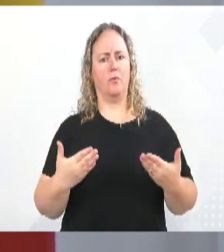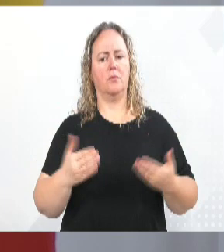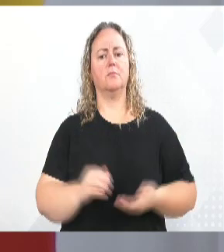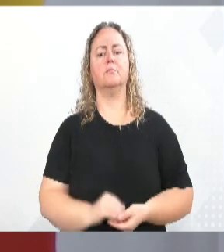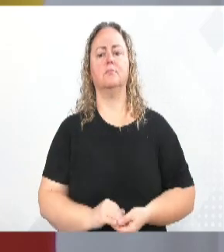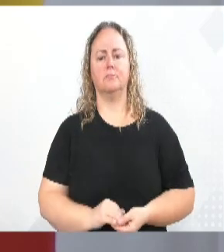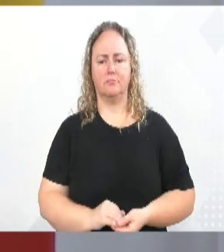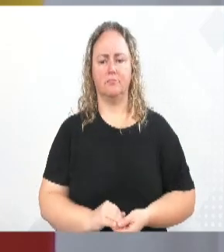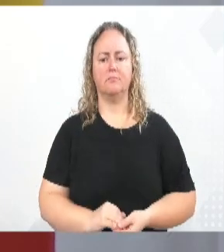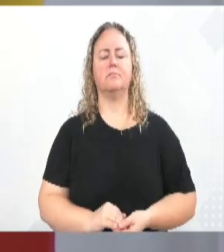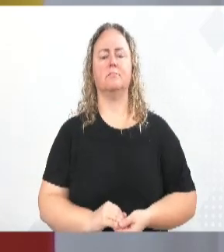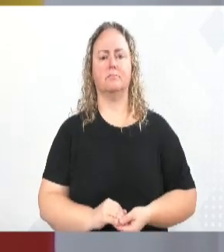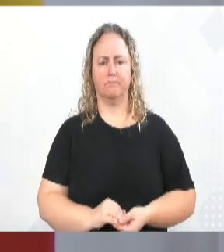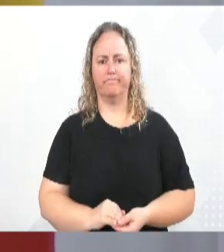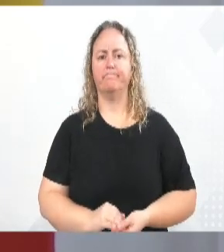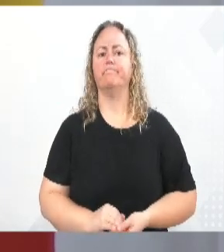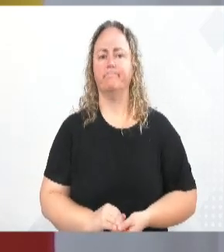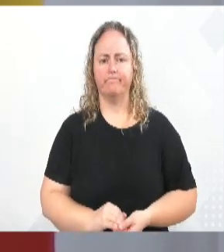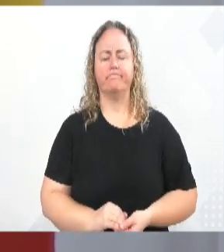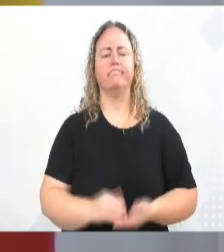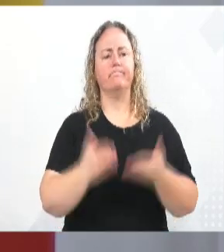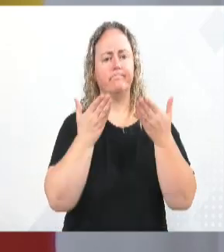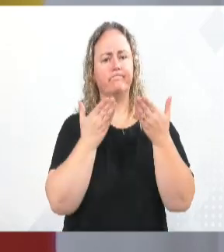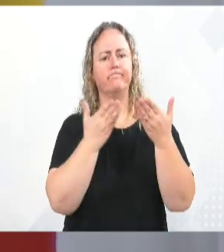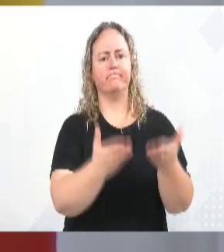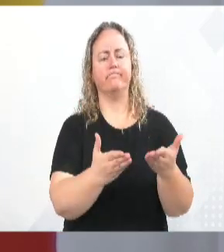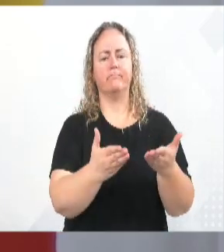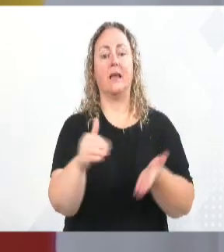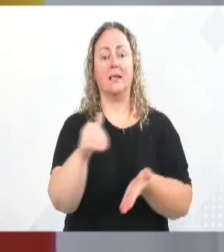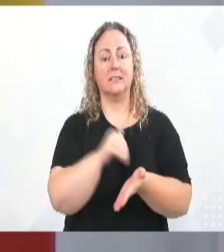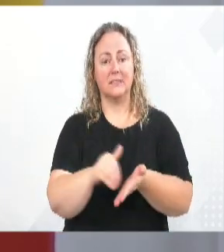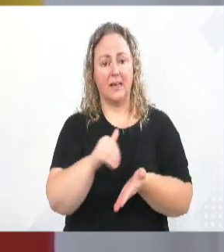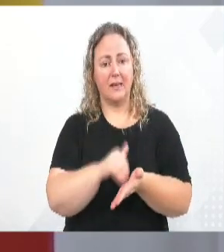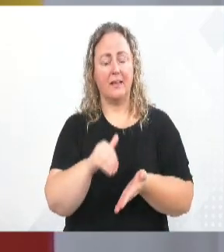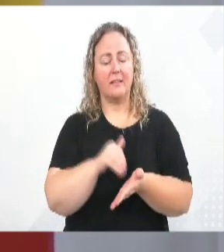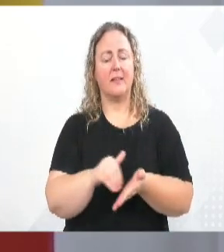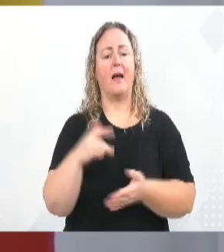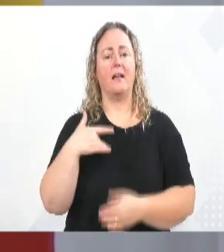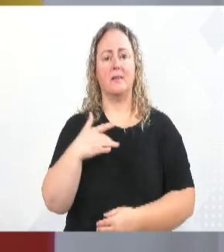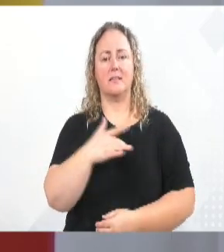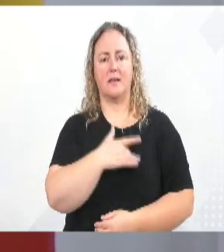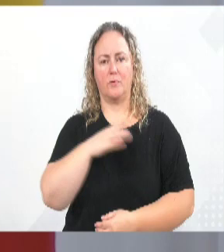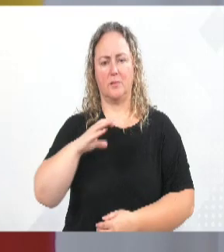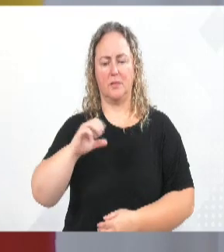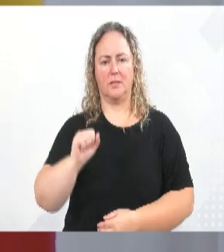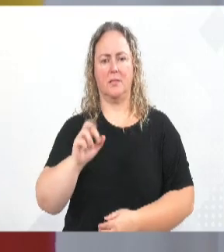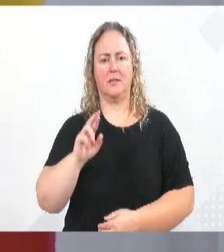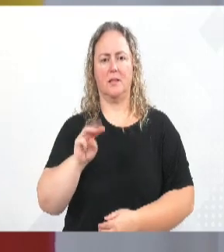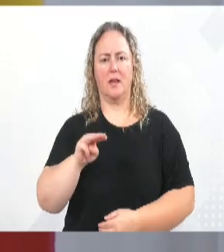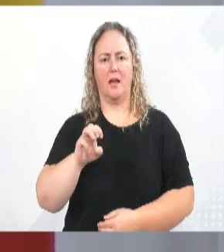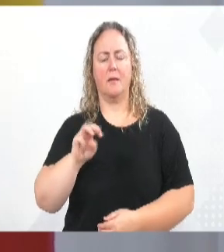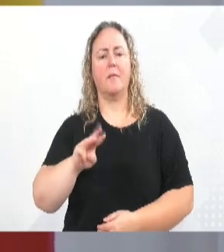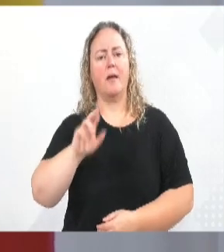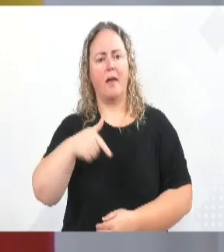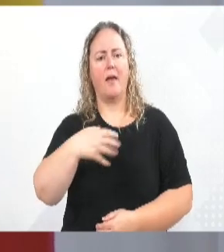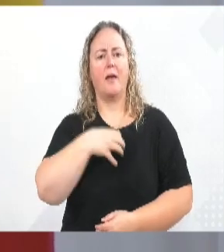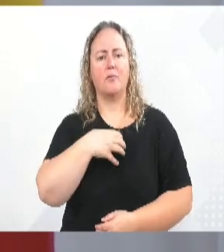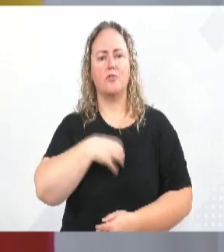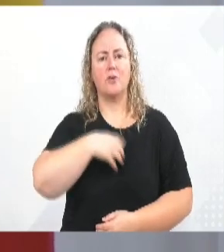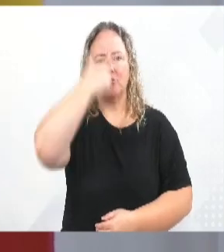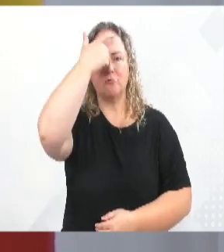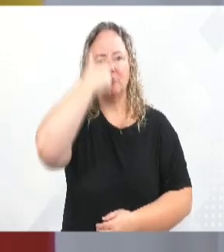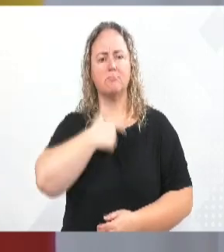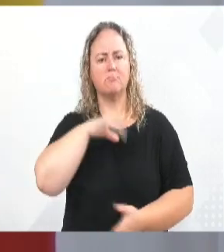esforço da secretária de saúde, Carmen Zanotto, nossa presidente estadual do nosso partido, e mostrar que esse é o nosso jeito, o jeito cidadania também,